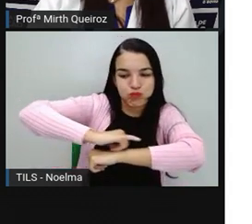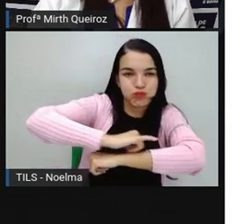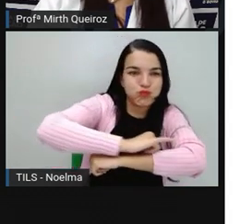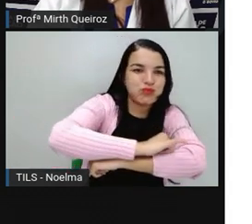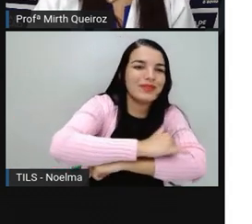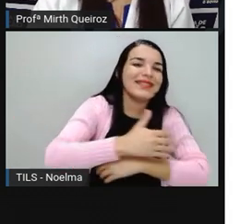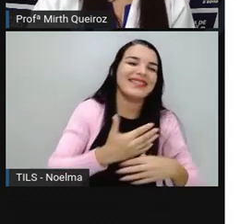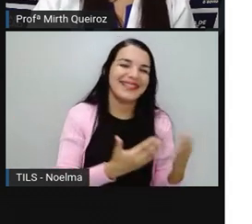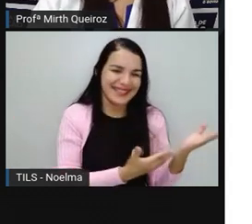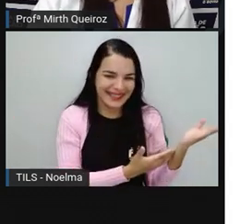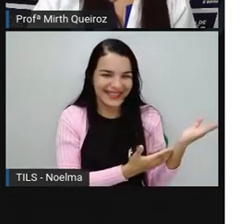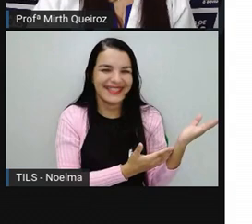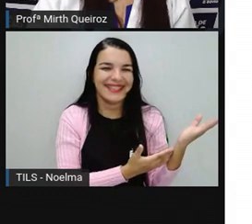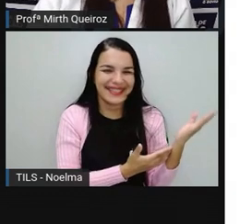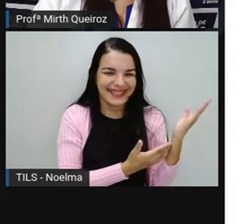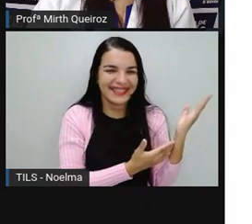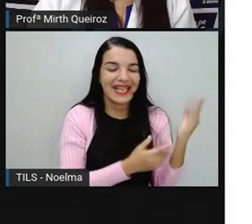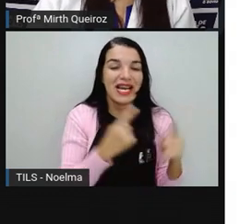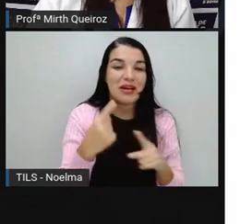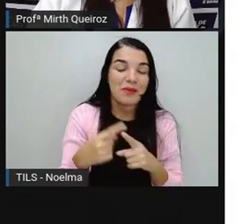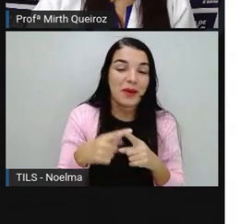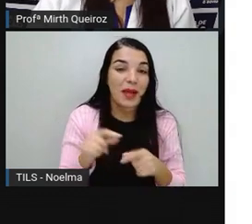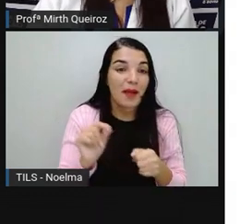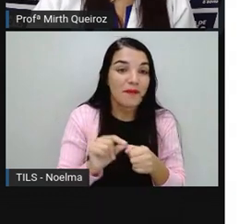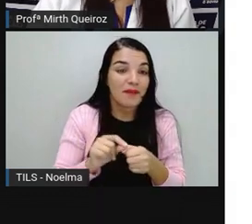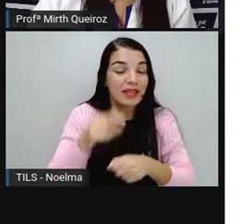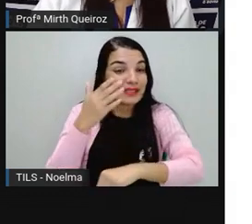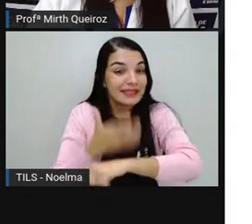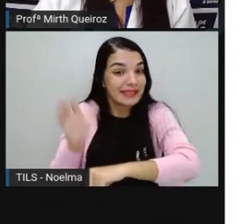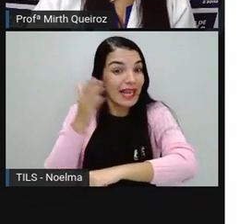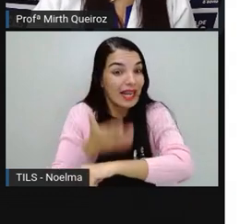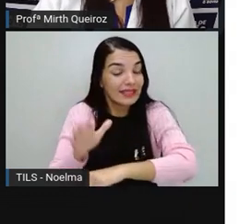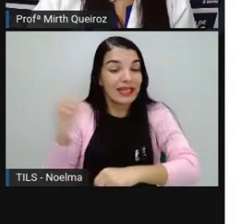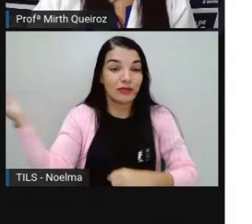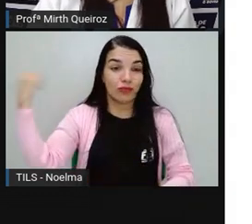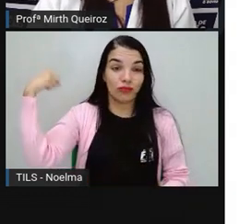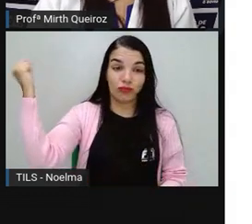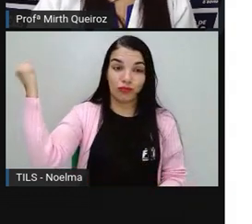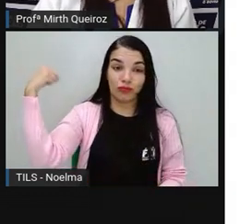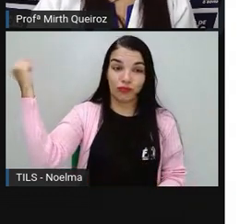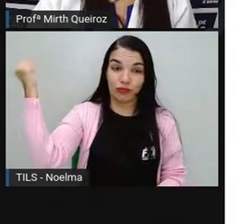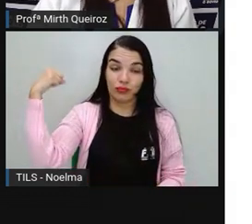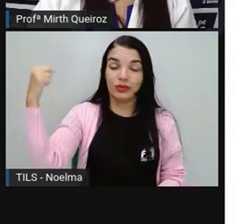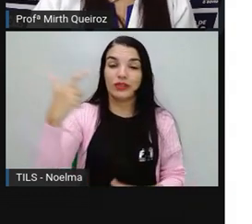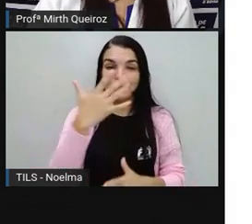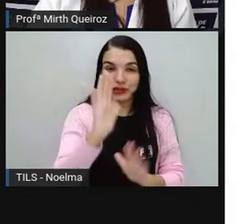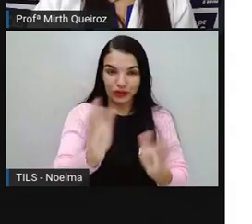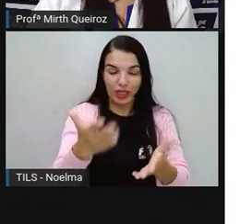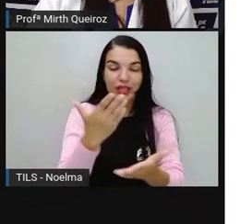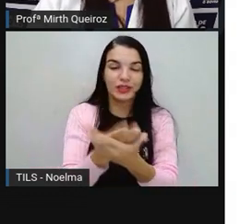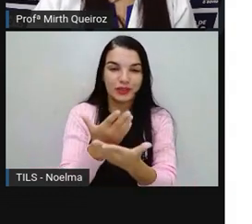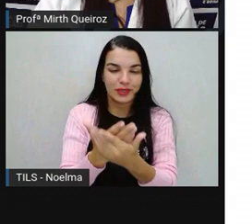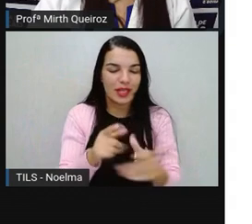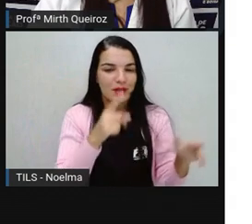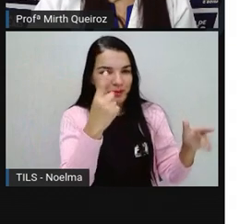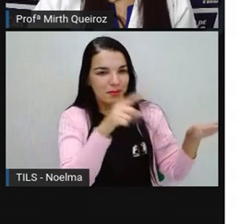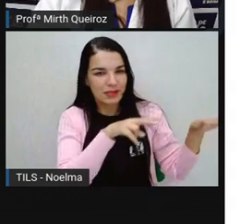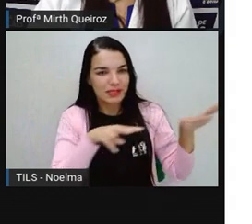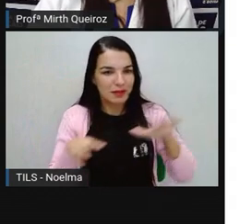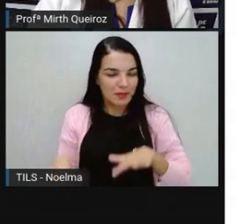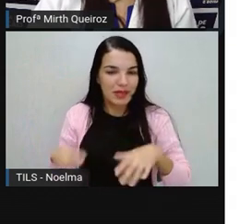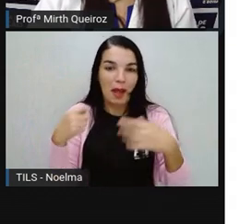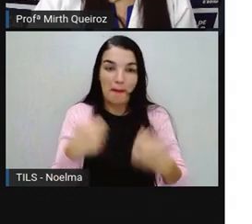toda redondinha. Por não praticar atividade física, que a gente já estudou em outra aula, né? Na primeira semana.